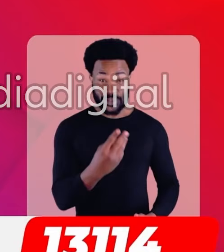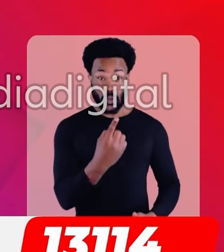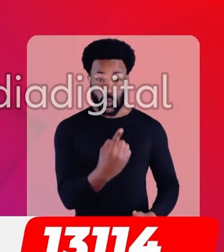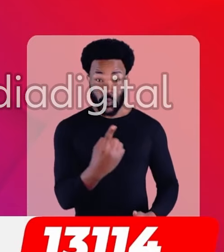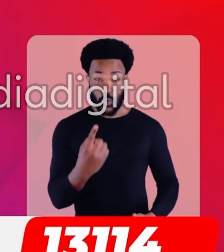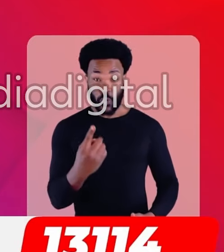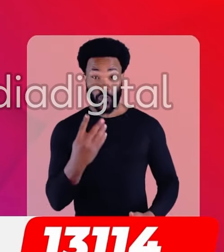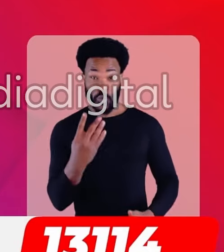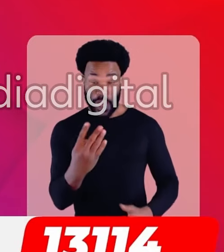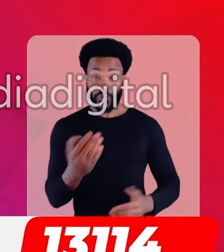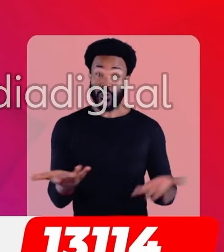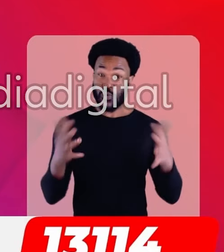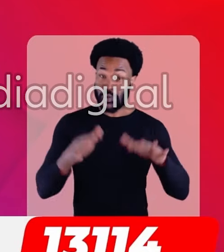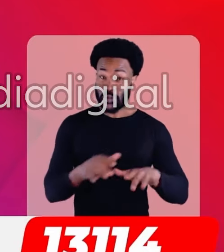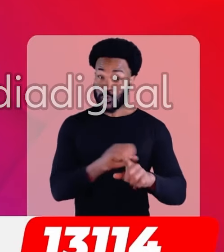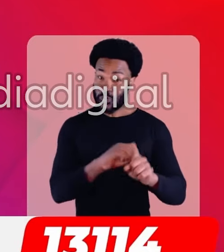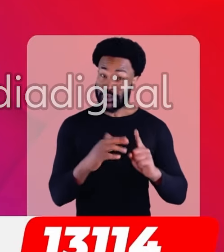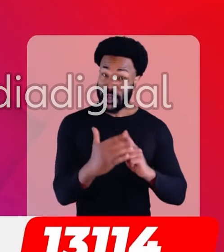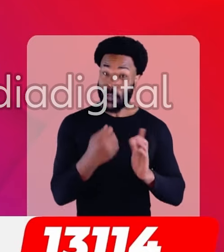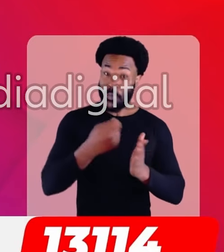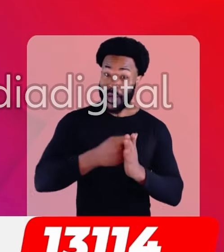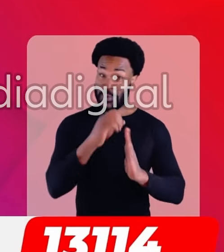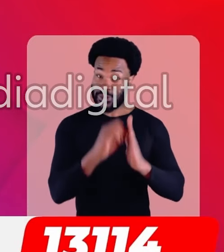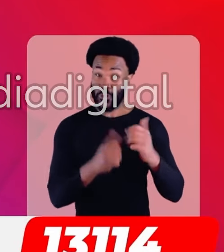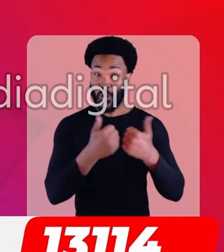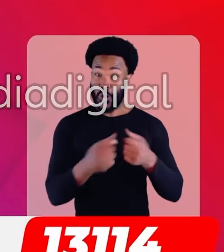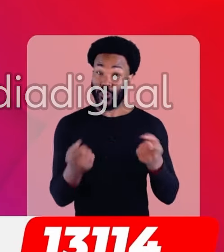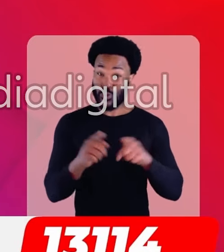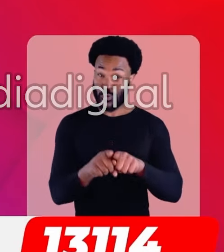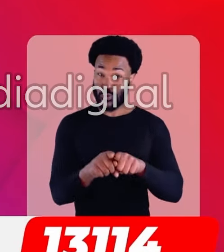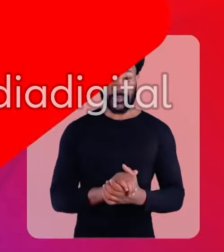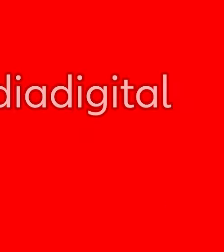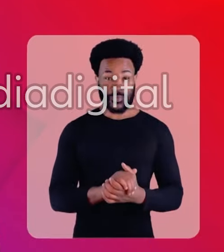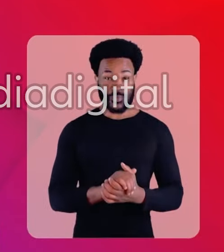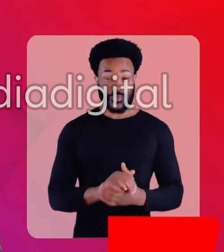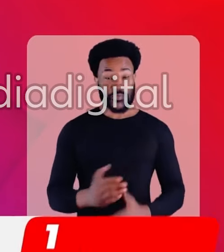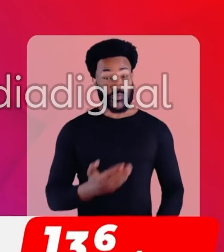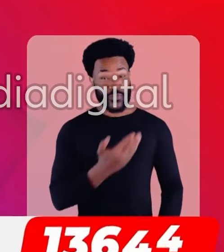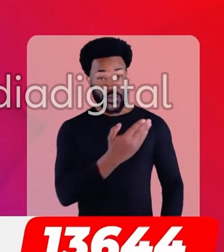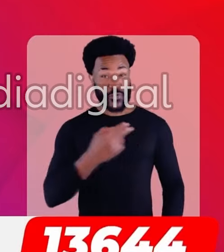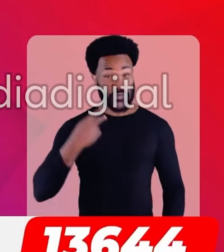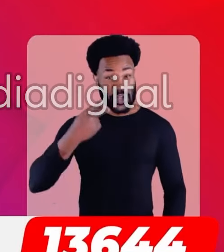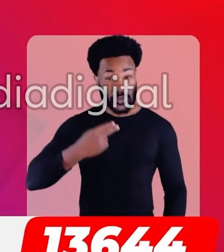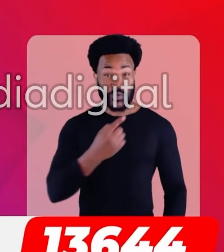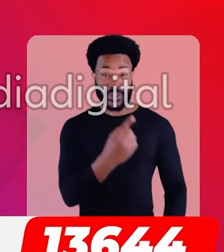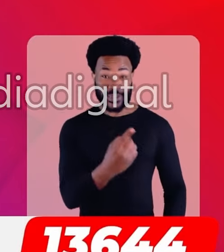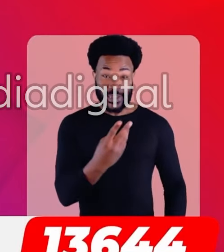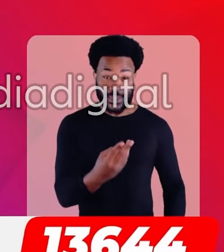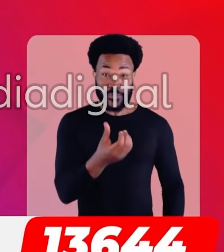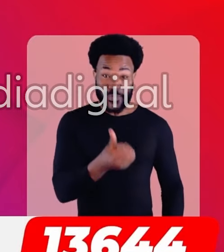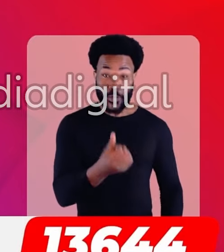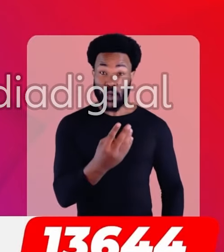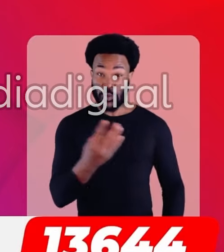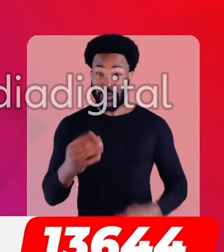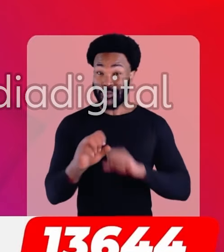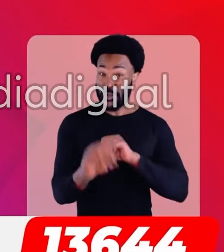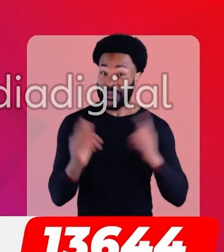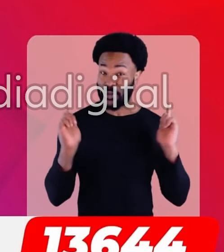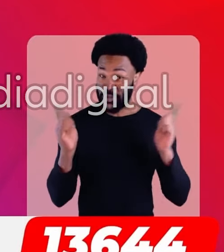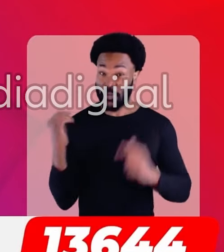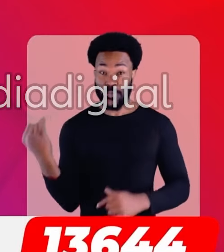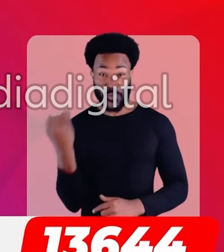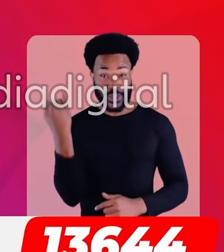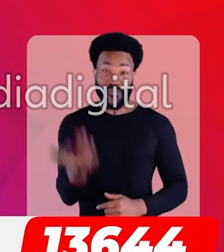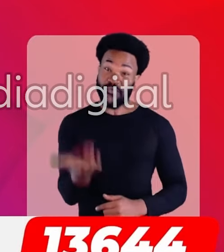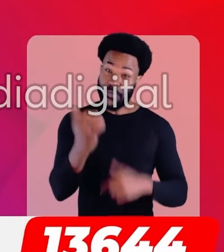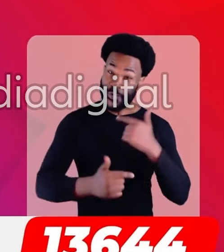13114. Por inclusão social, por tarefa zero, sempre ao seu lado. Vereador Joana Lias, 13644. A educação e vazio são